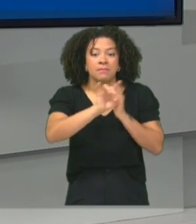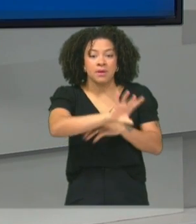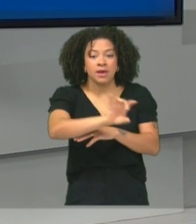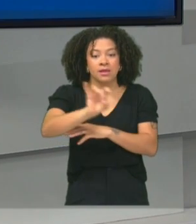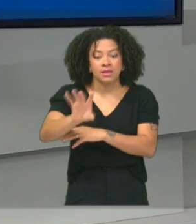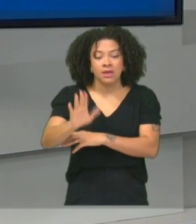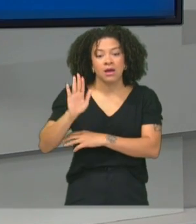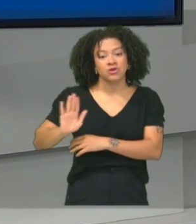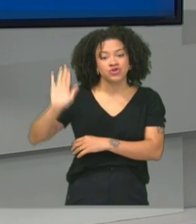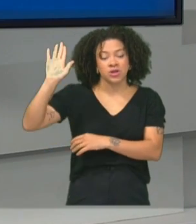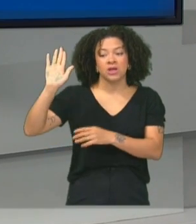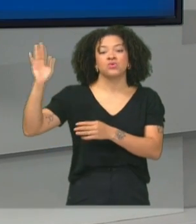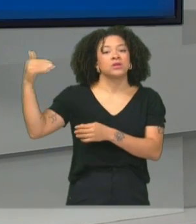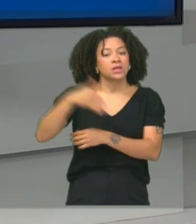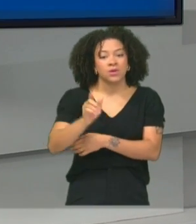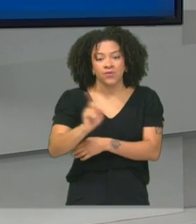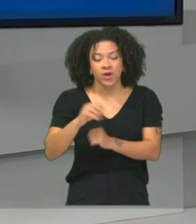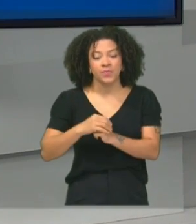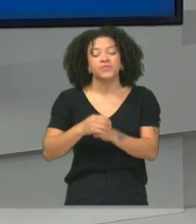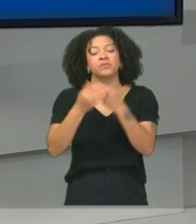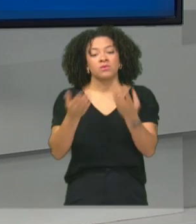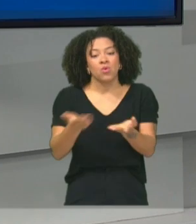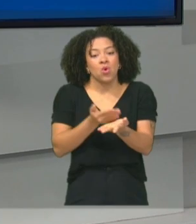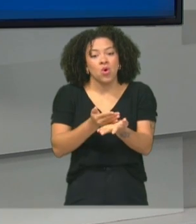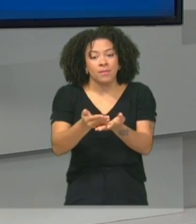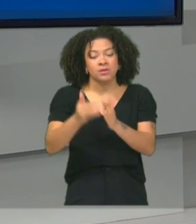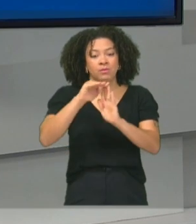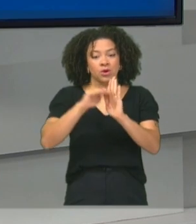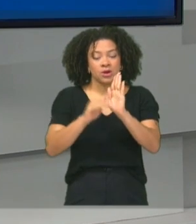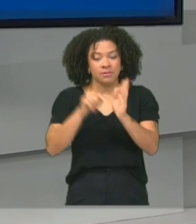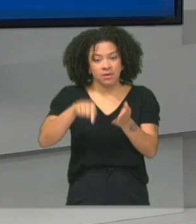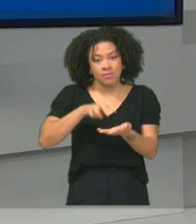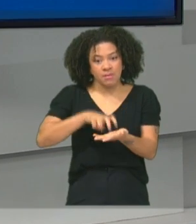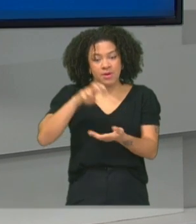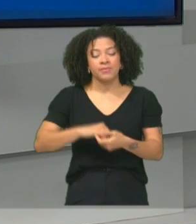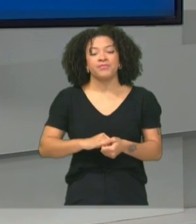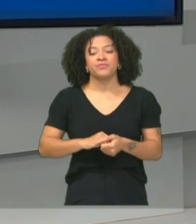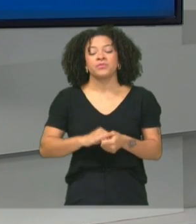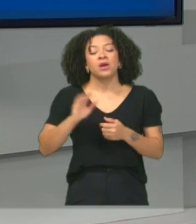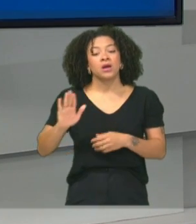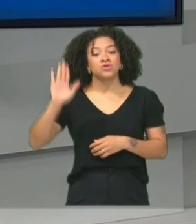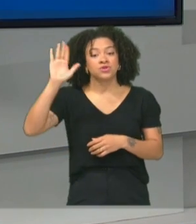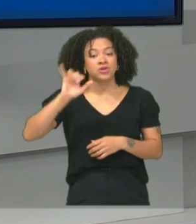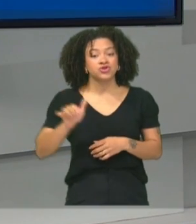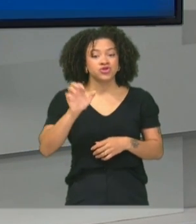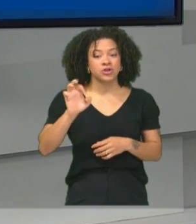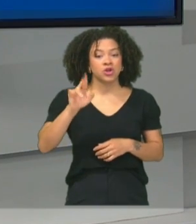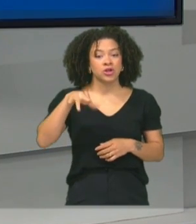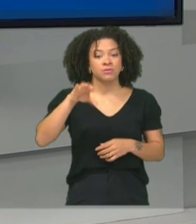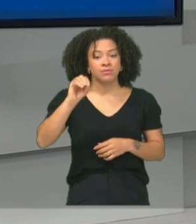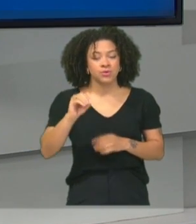é assim que nós vamos começar o nosso programa desta manhã. Candidato Jerônimo, do PSDB, do